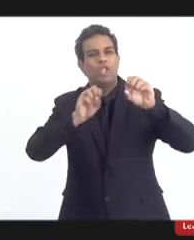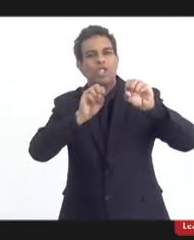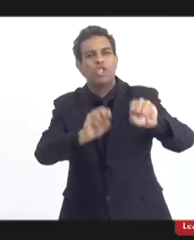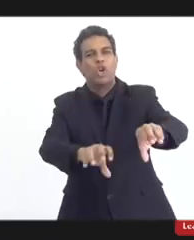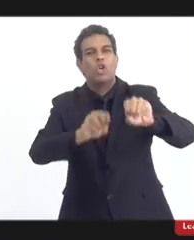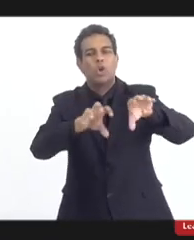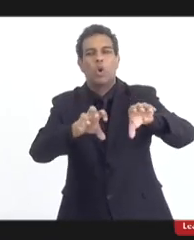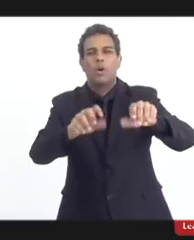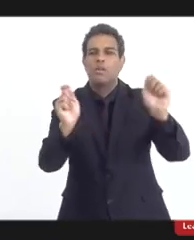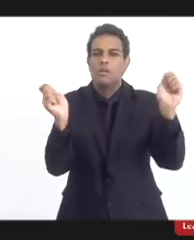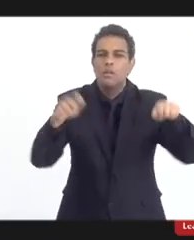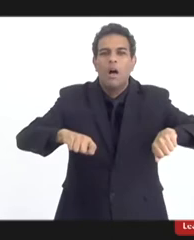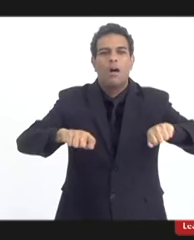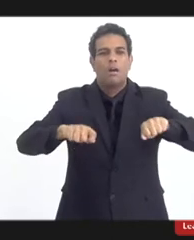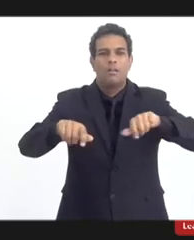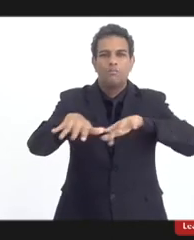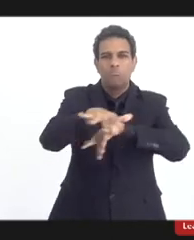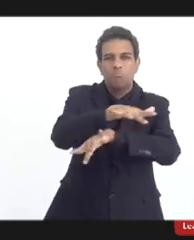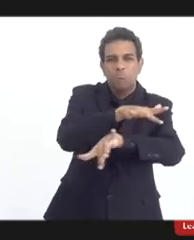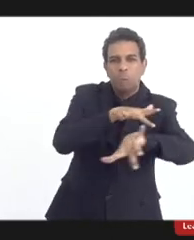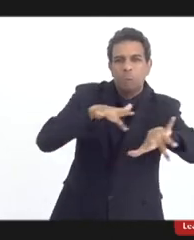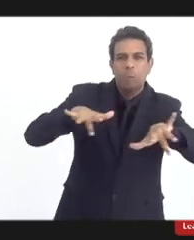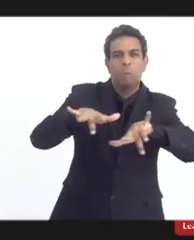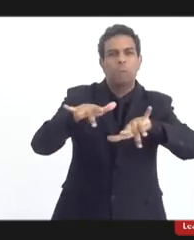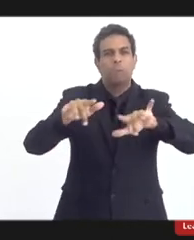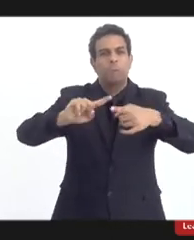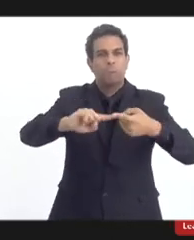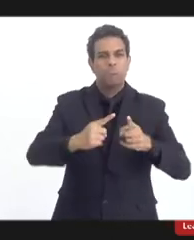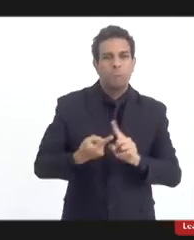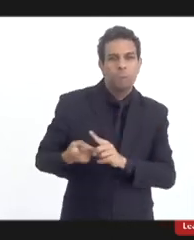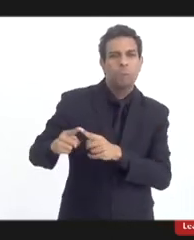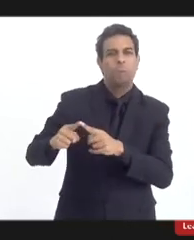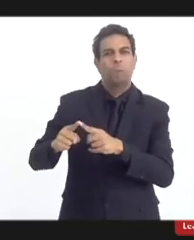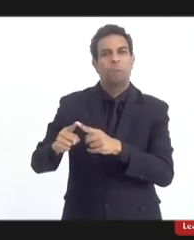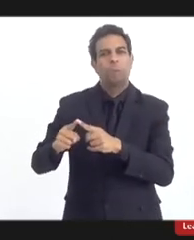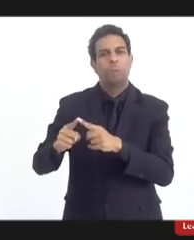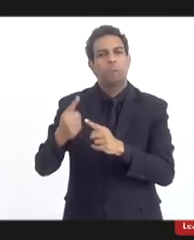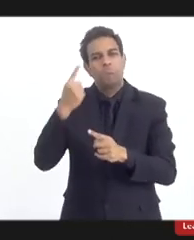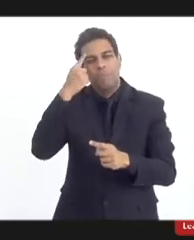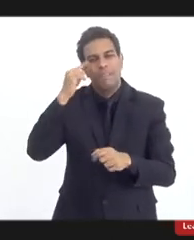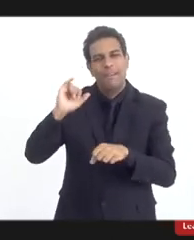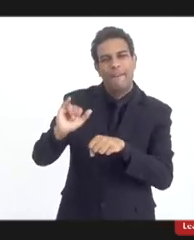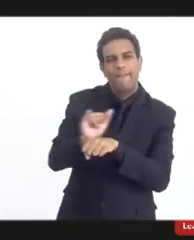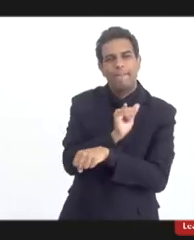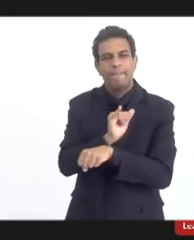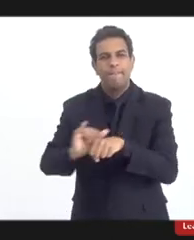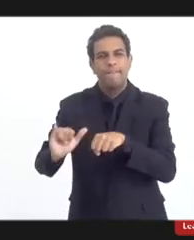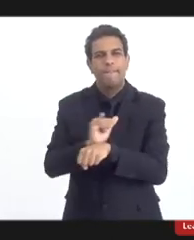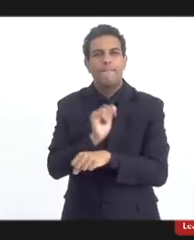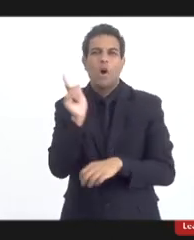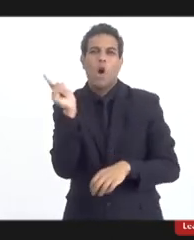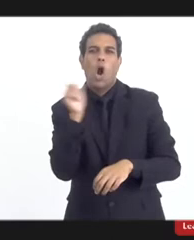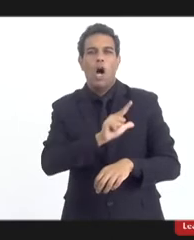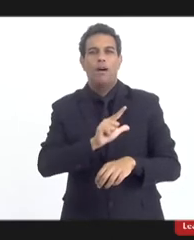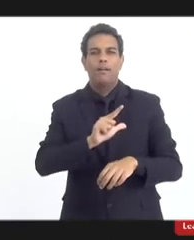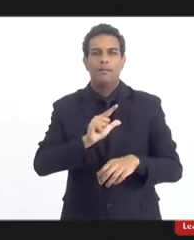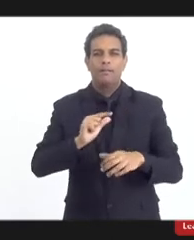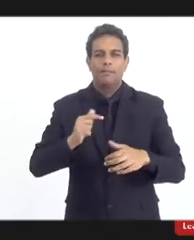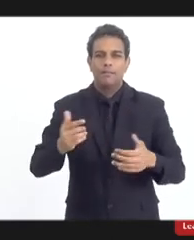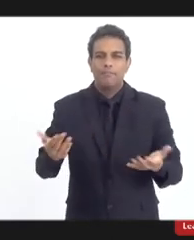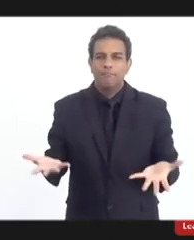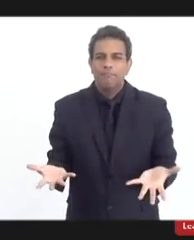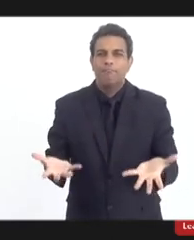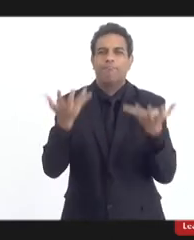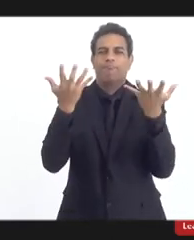a educação escolar cabe um papel estratégico para que nós preparemos